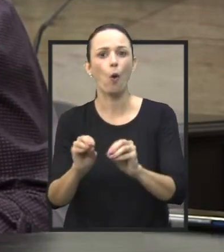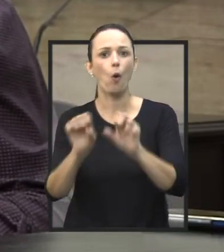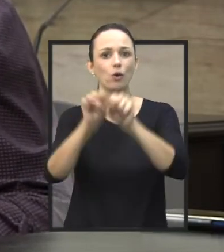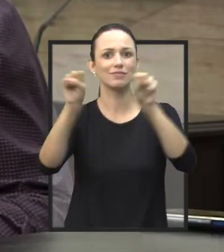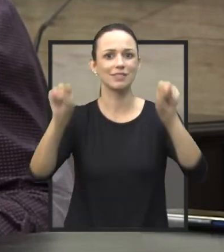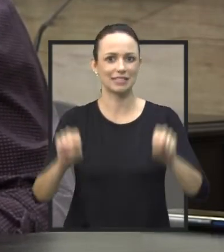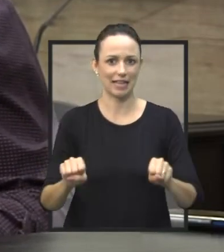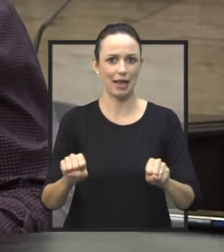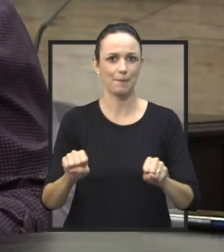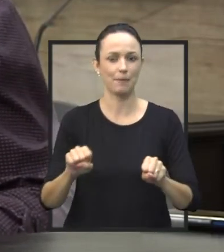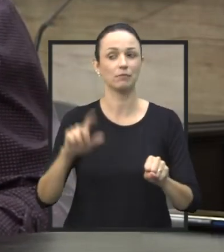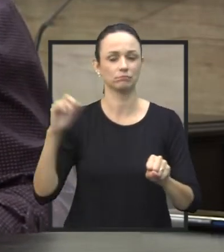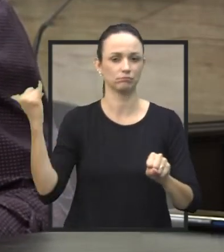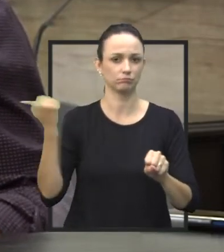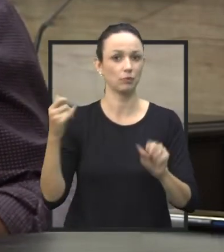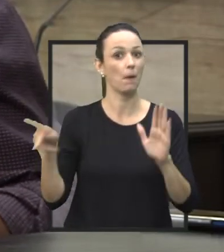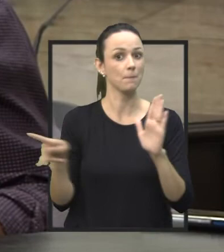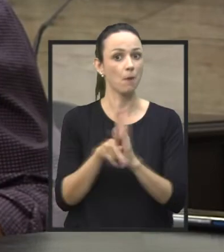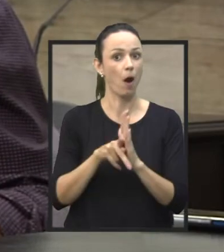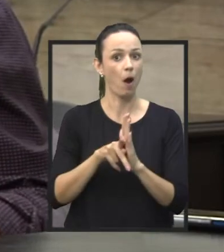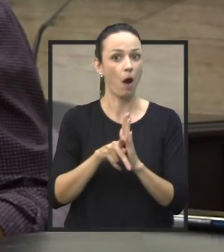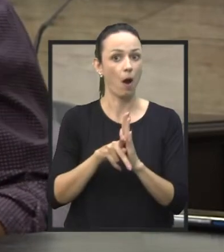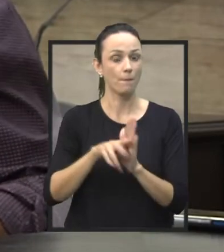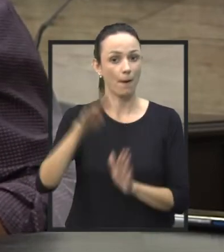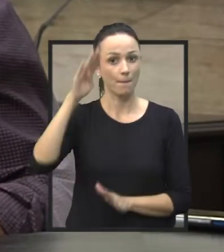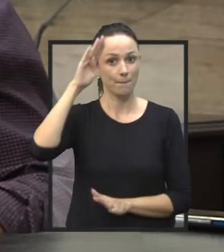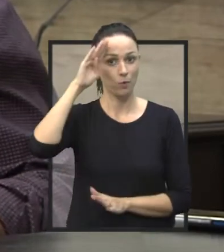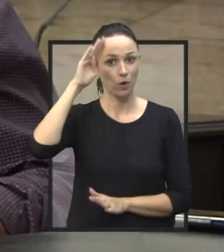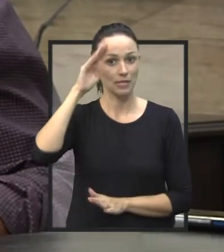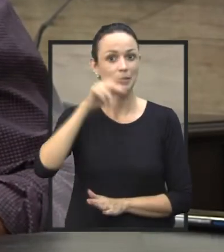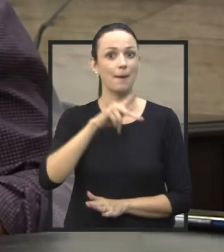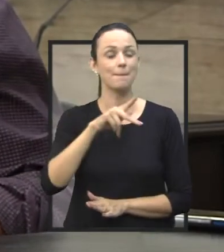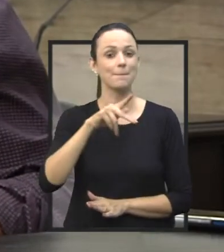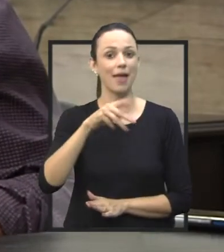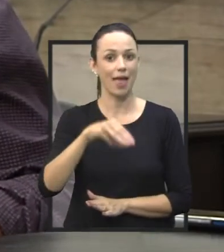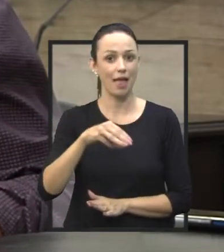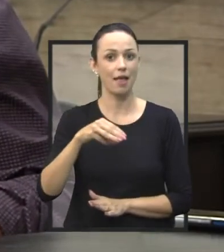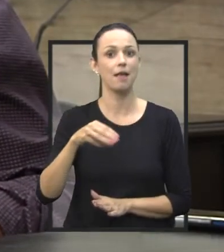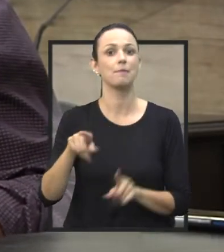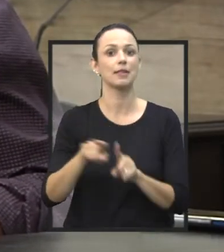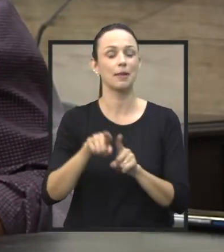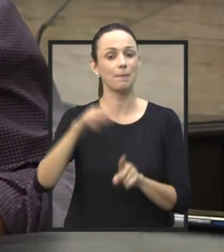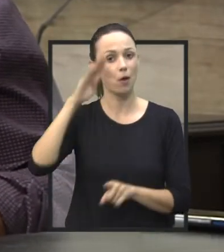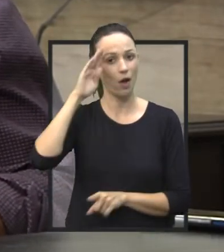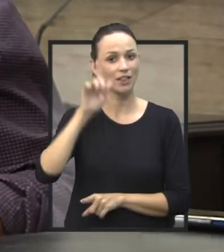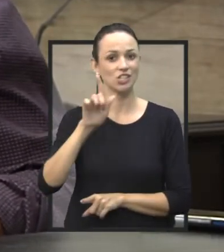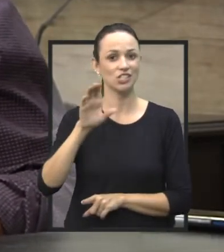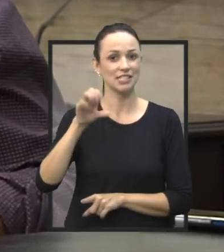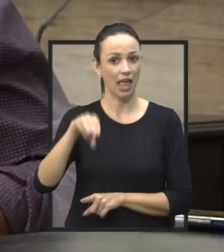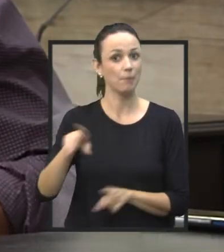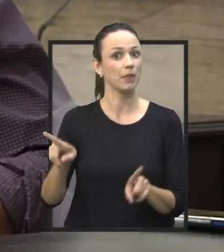segundo relatos da própria polícia militar ali de Atibaia e do pessoal da Guarda Civil Municipal,